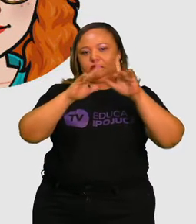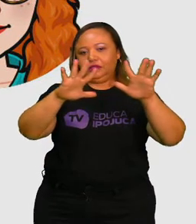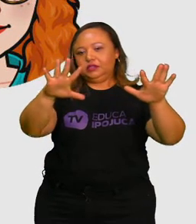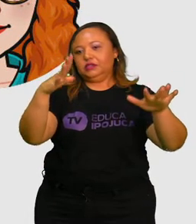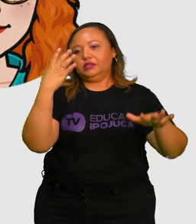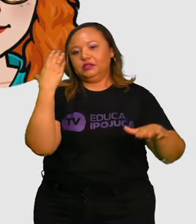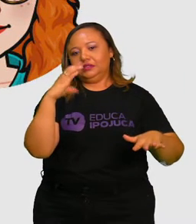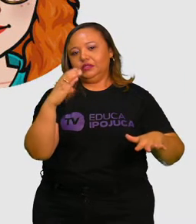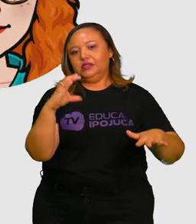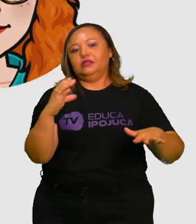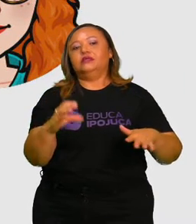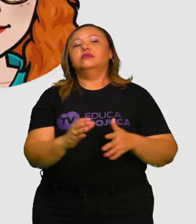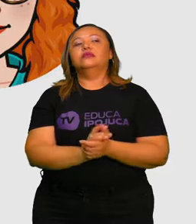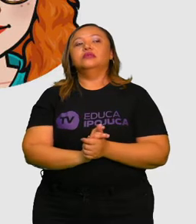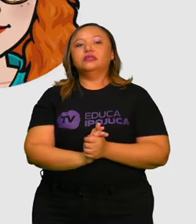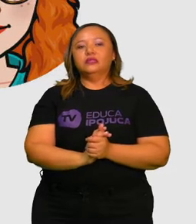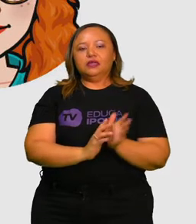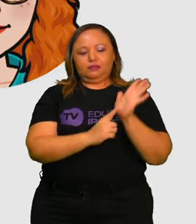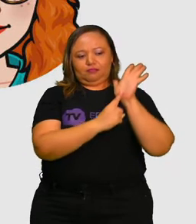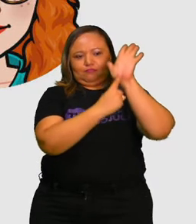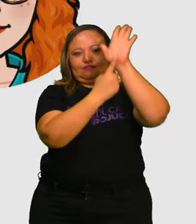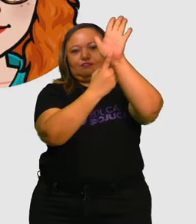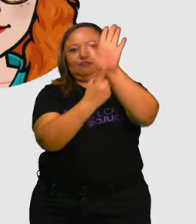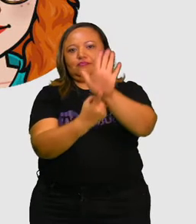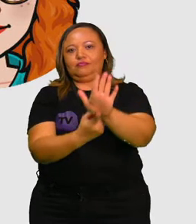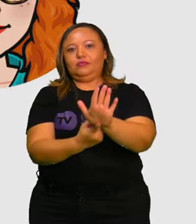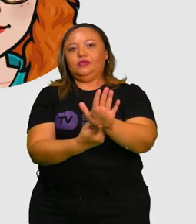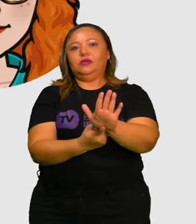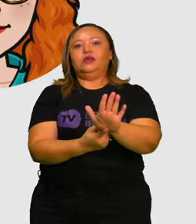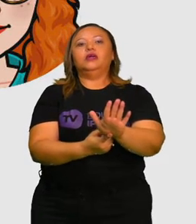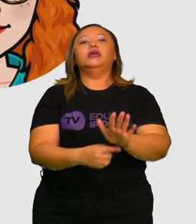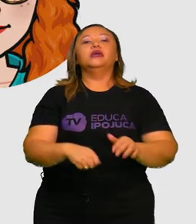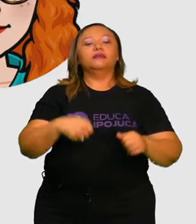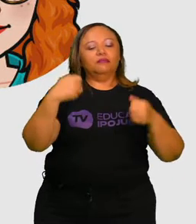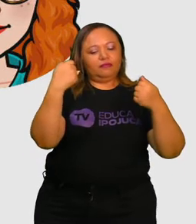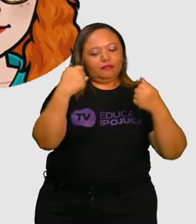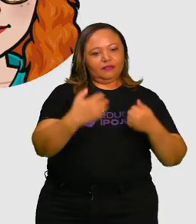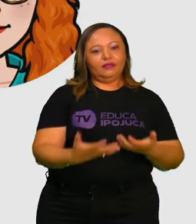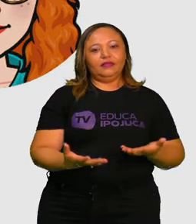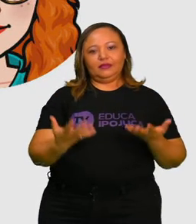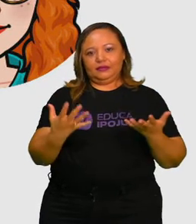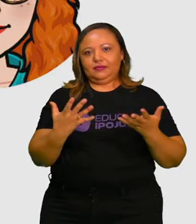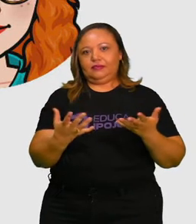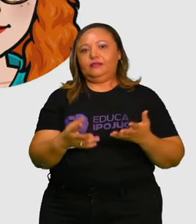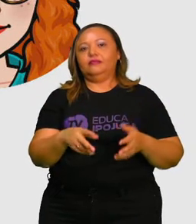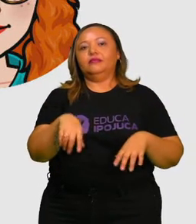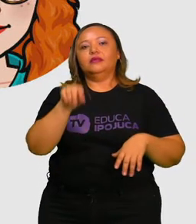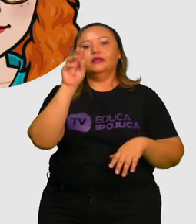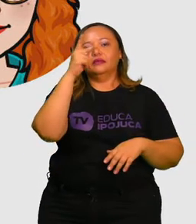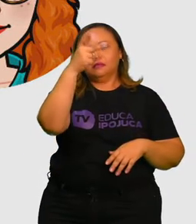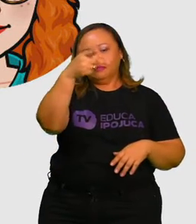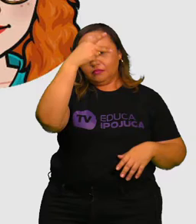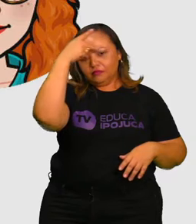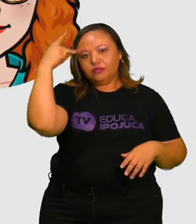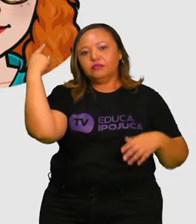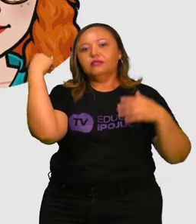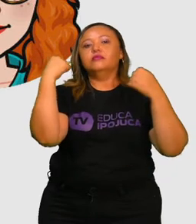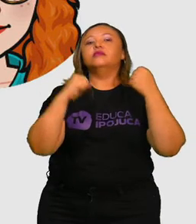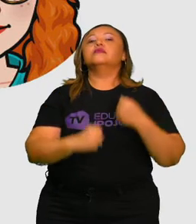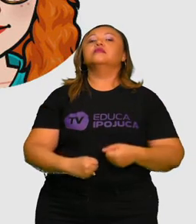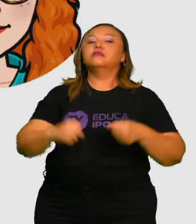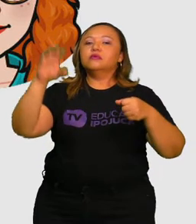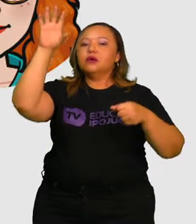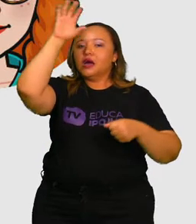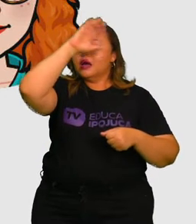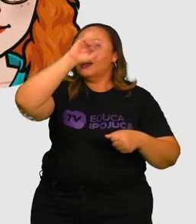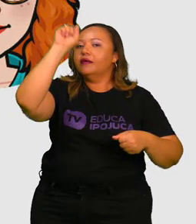predominantemente expositivo com o objetivo de facilitar o entendimento da linguagem científica para as pessoas que